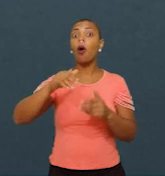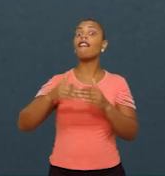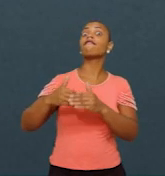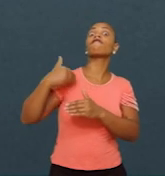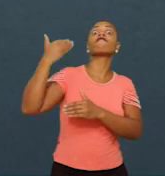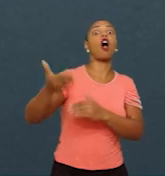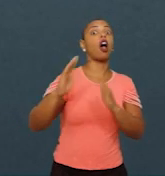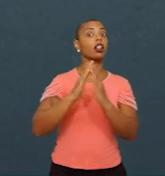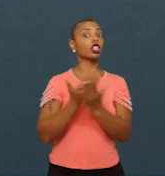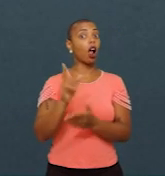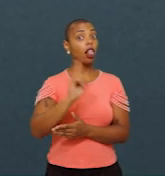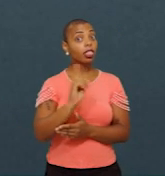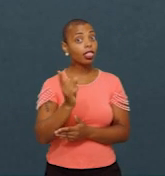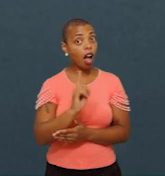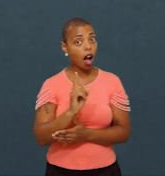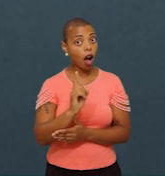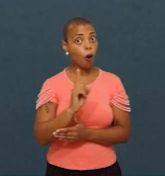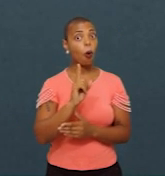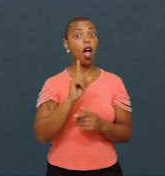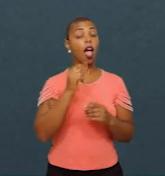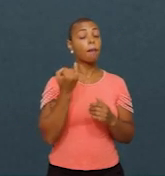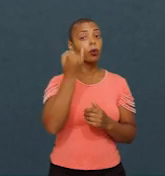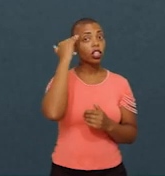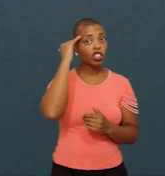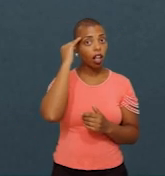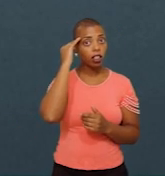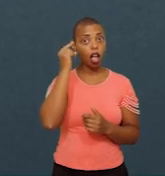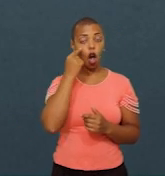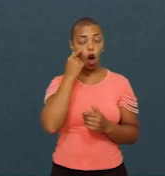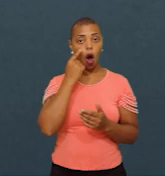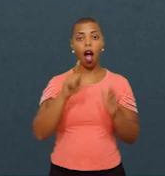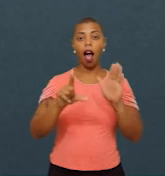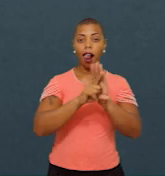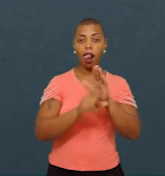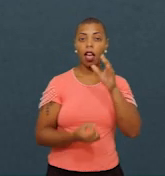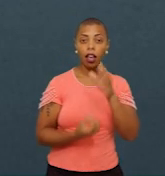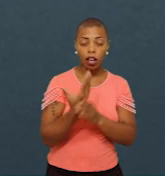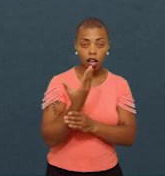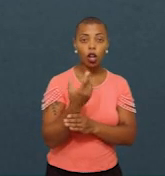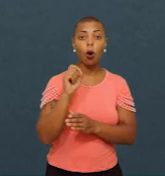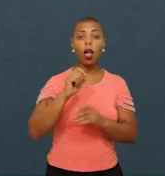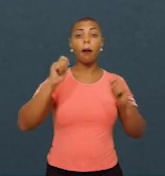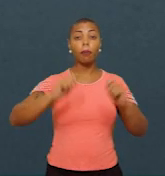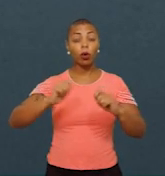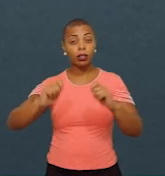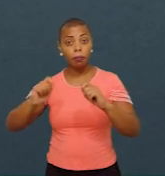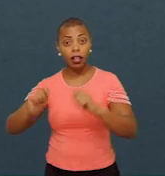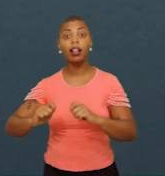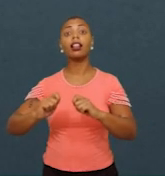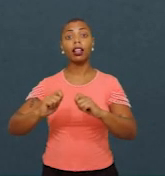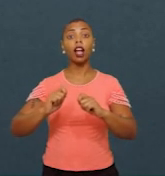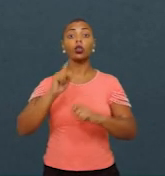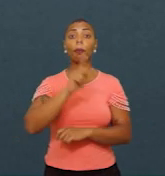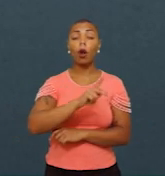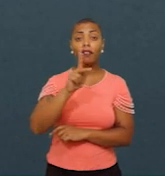Isso é muito importante que se entenda. A lei criou a possibilidade do professor